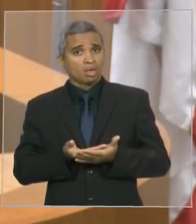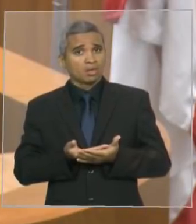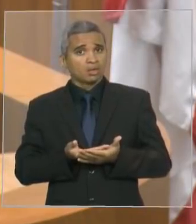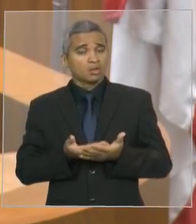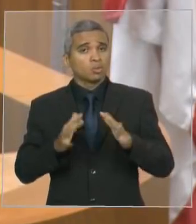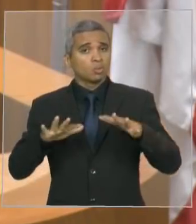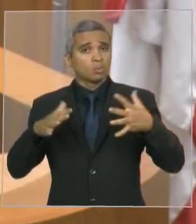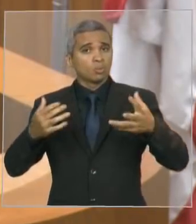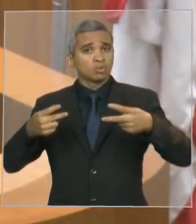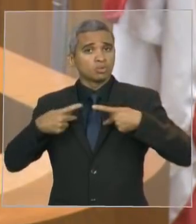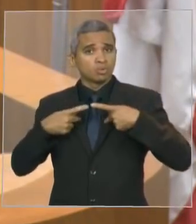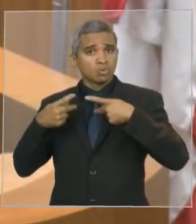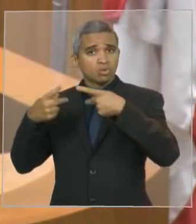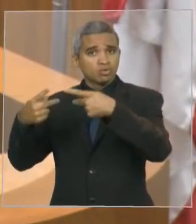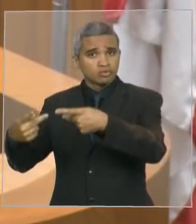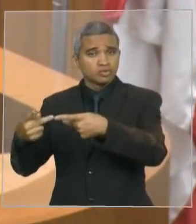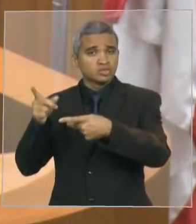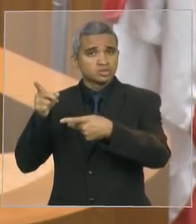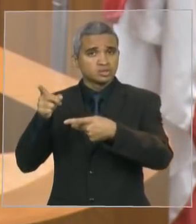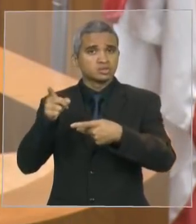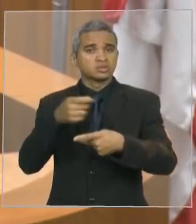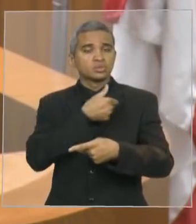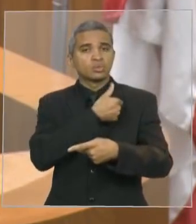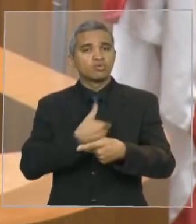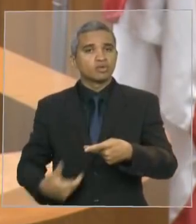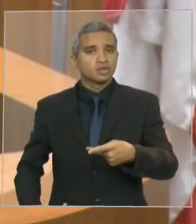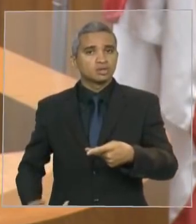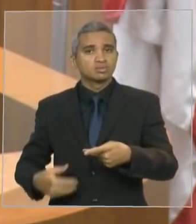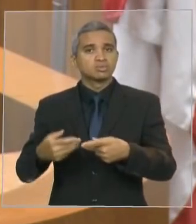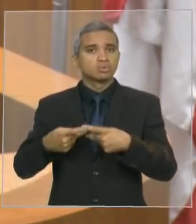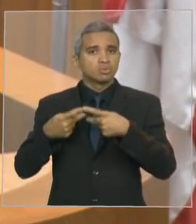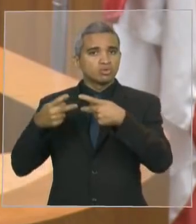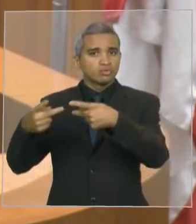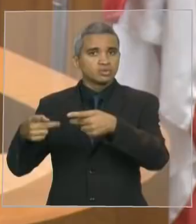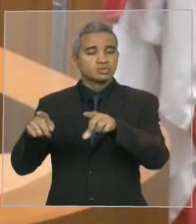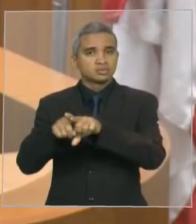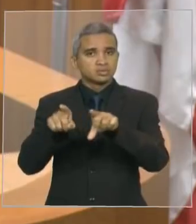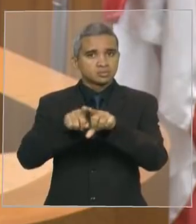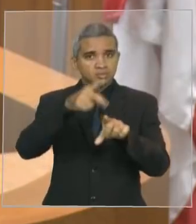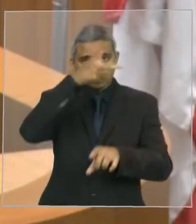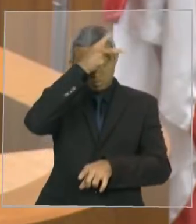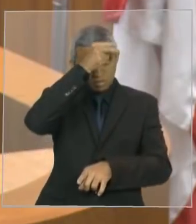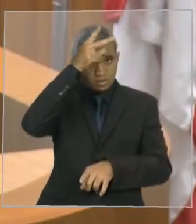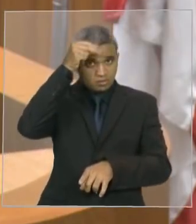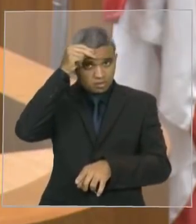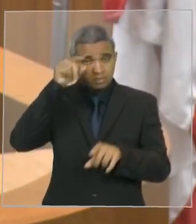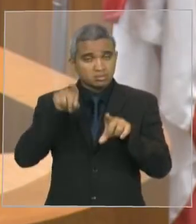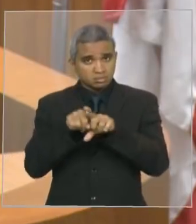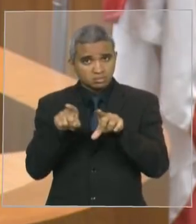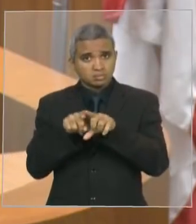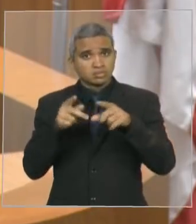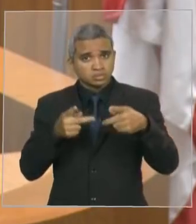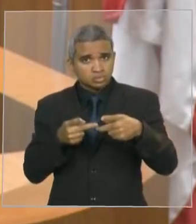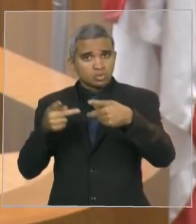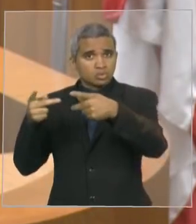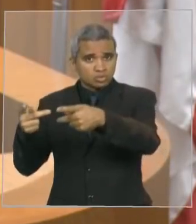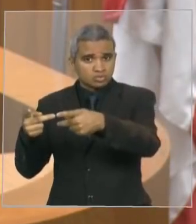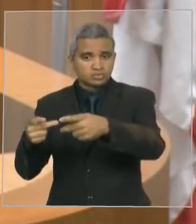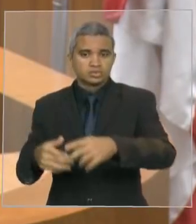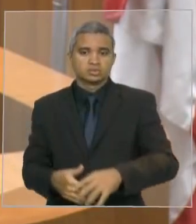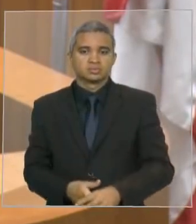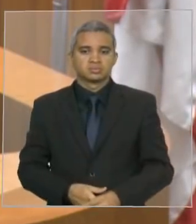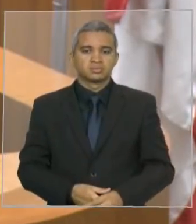do gabinete do governador e o prefeito também recebeu o convite do gabinete do governador, porque o combinado era esse.